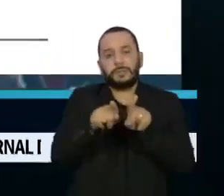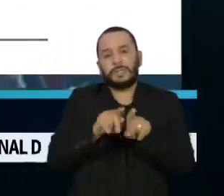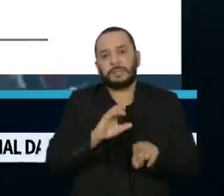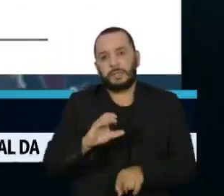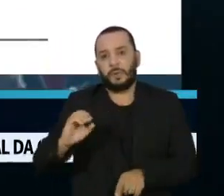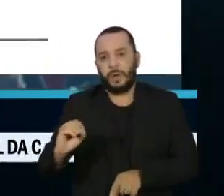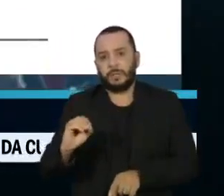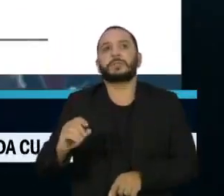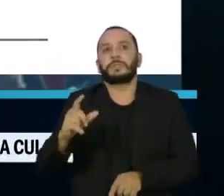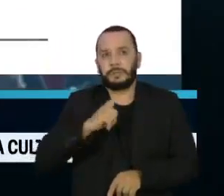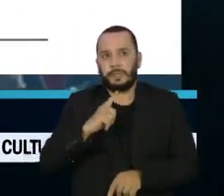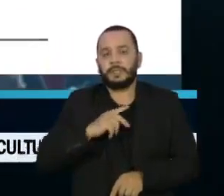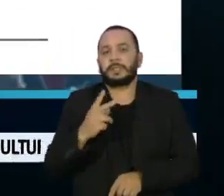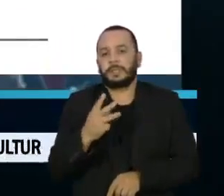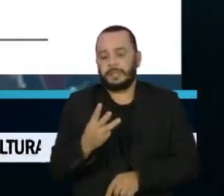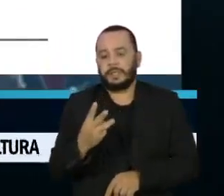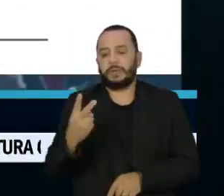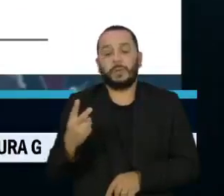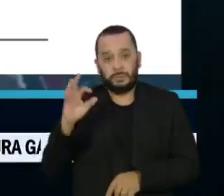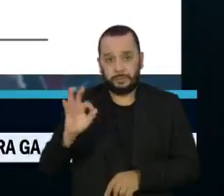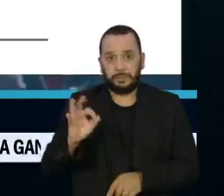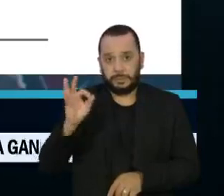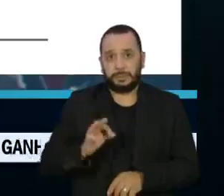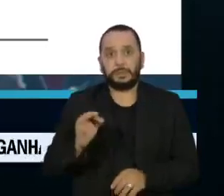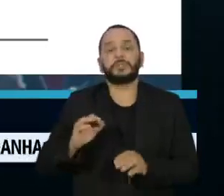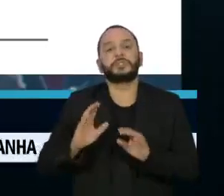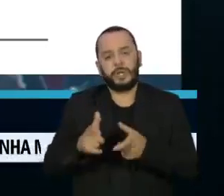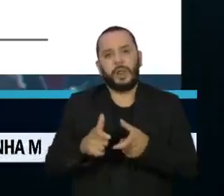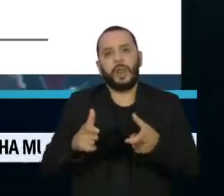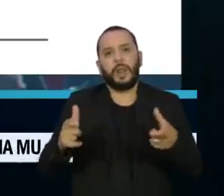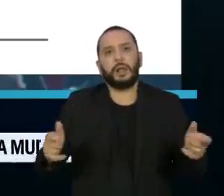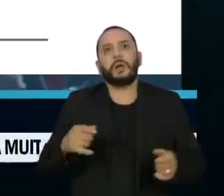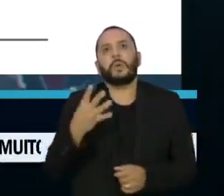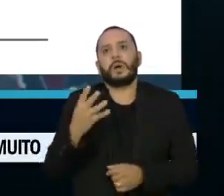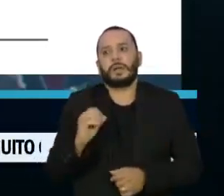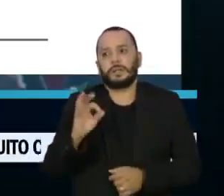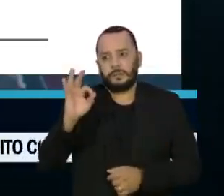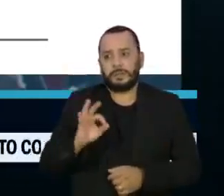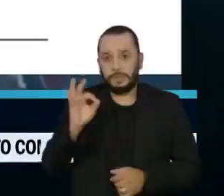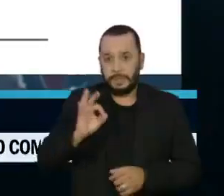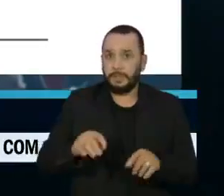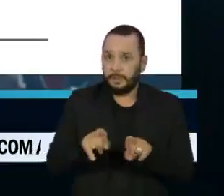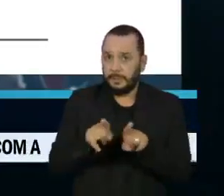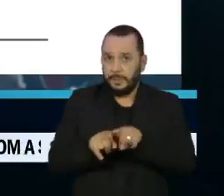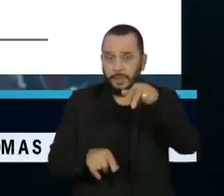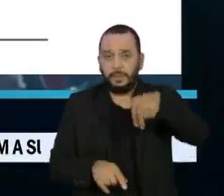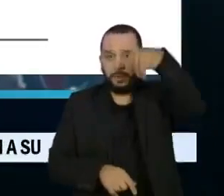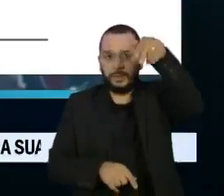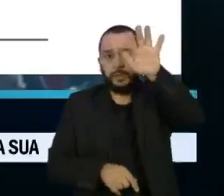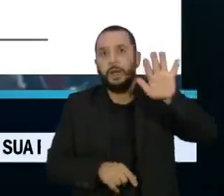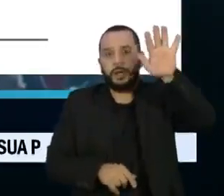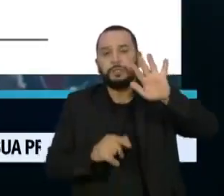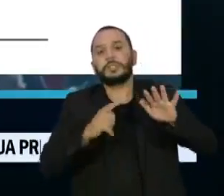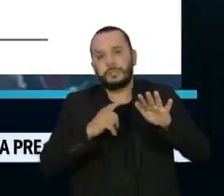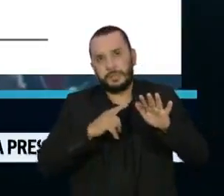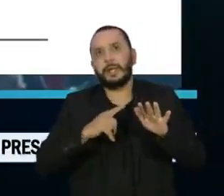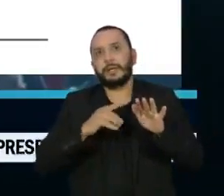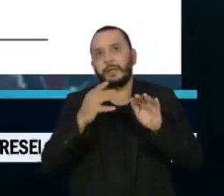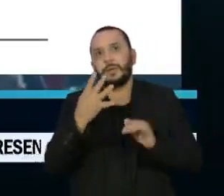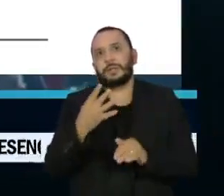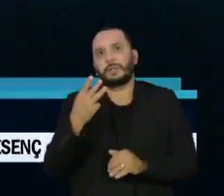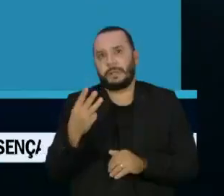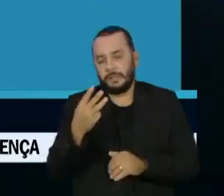reprovação subiu de 32% para 40%. No nordeste, o índice cresceu cinco pontos percentuais.